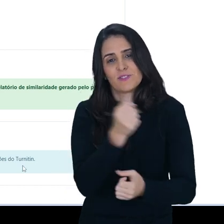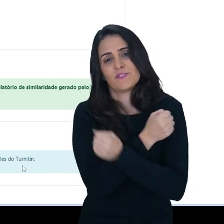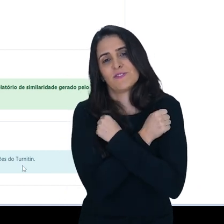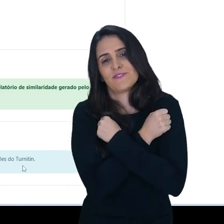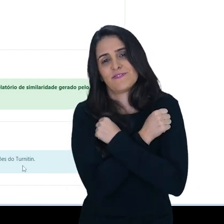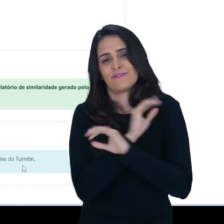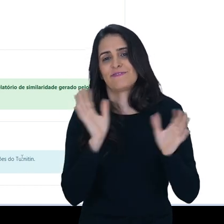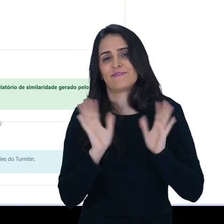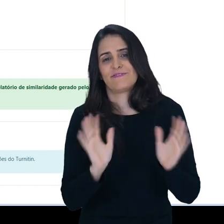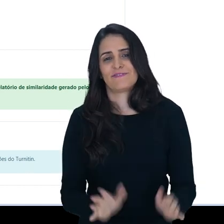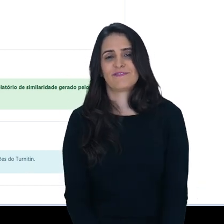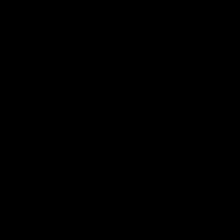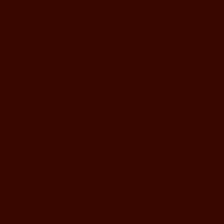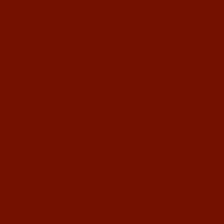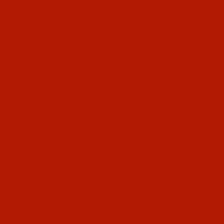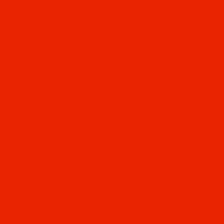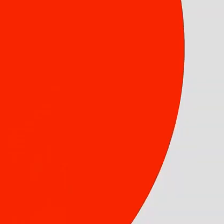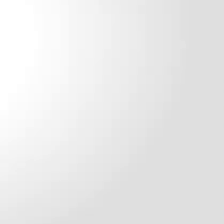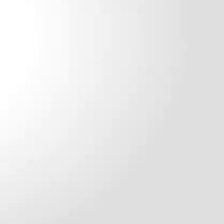prática. Um abraço!